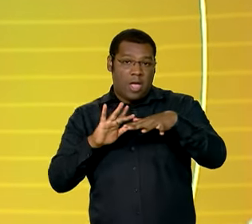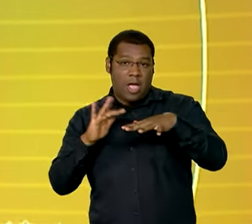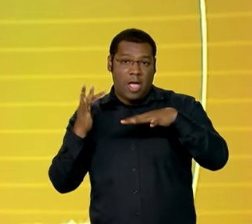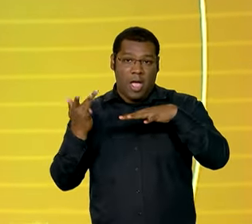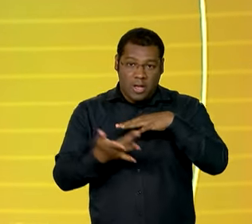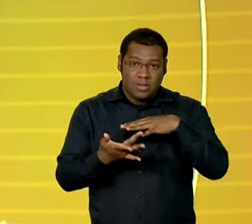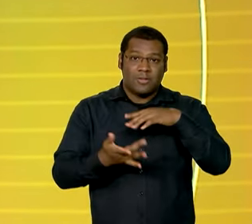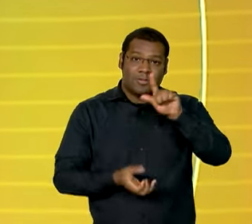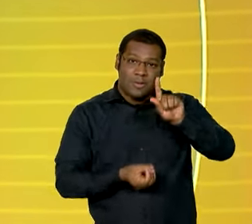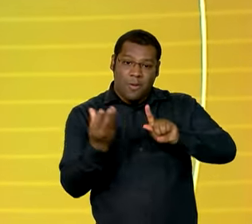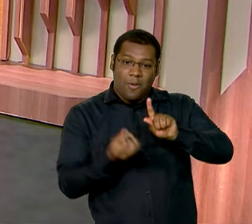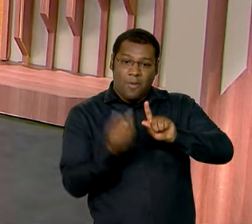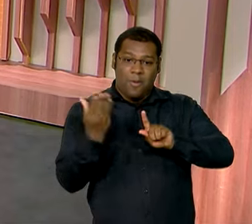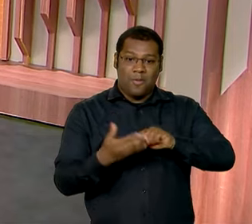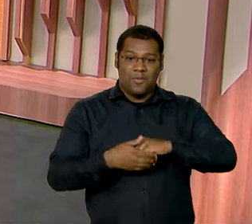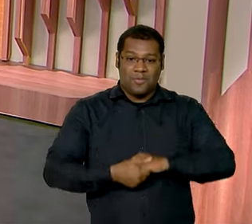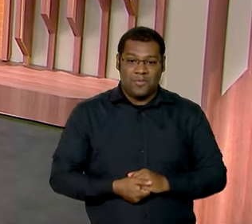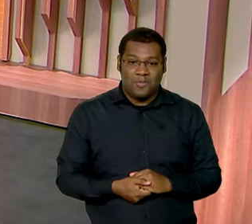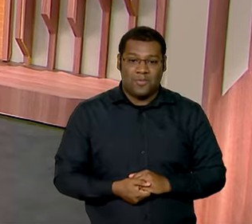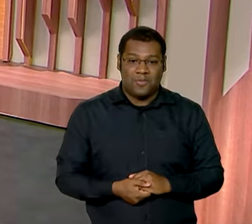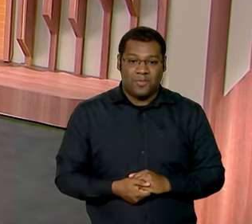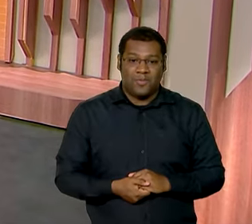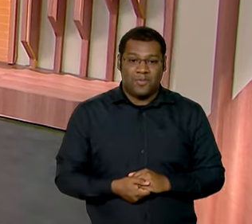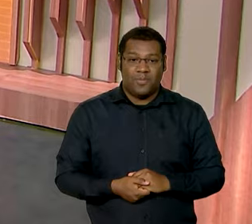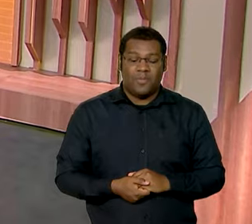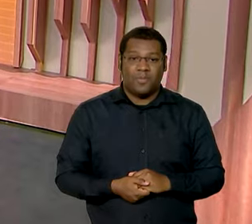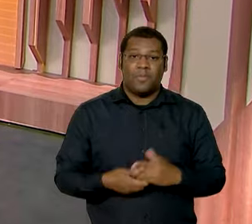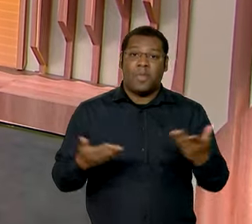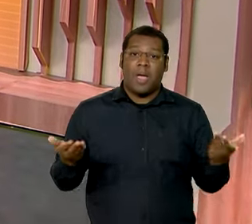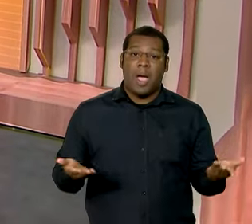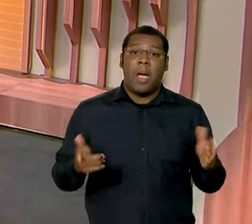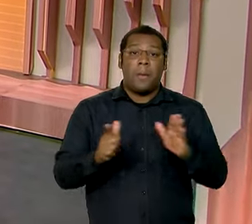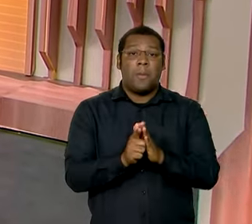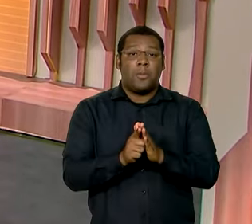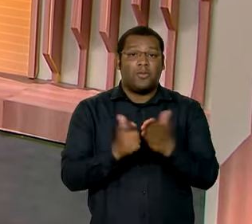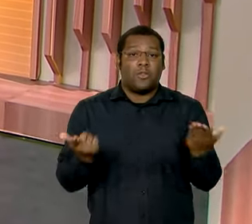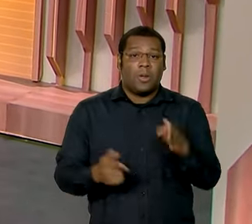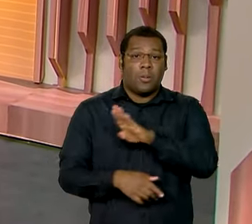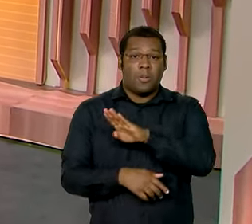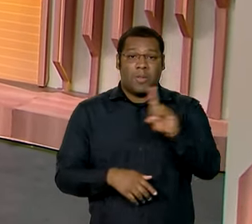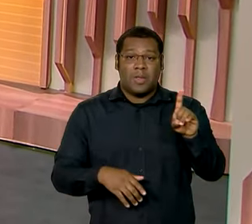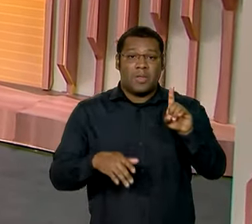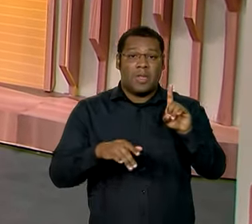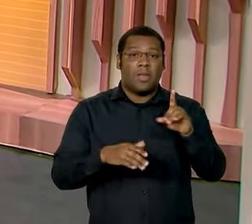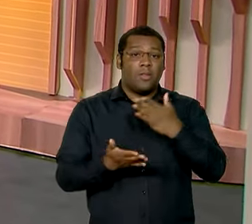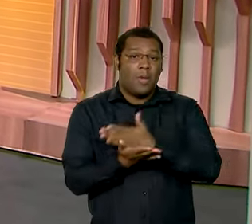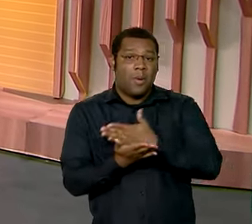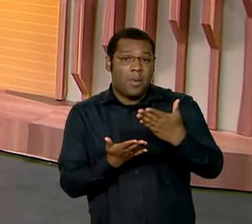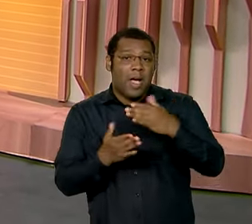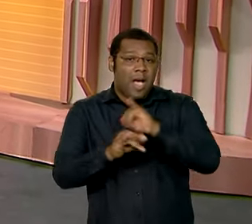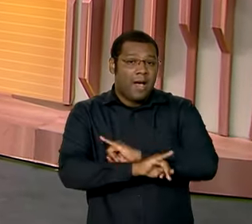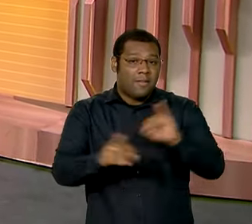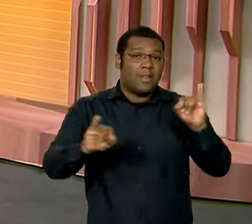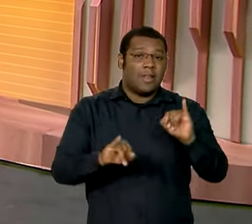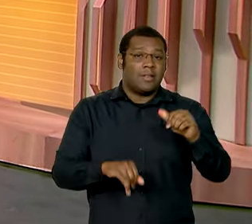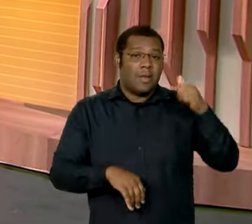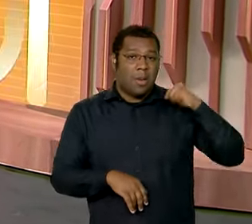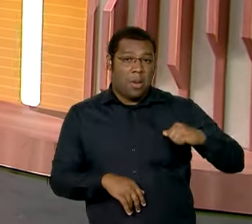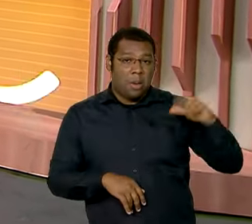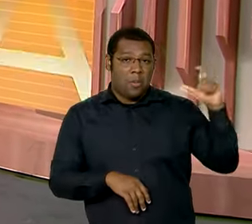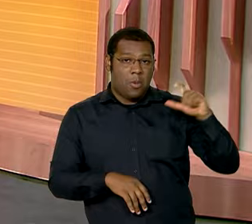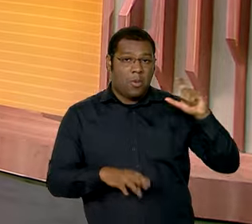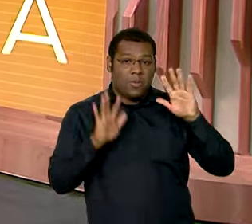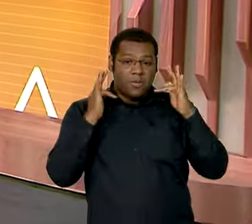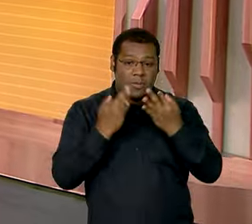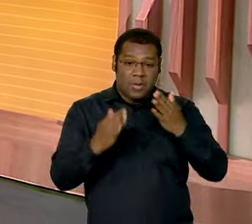sociais do Canal Gov. A gente abre esta edição do Brasil em Dia com a notícia de que o Bolsa Família conseguiu reduzir em